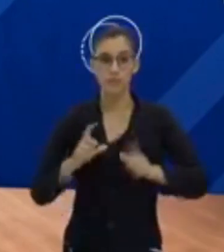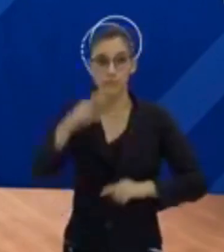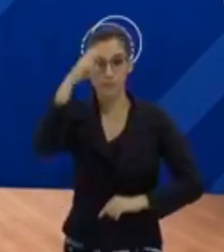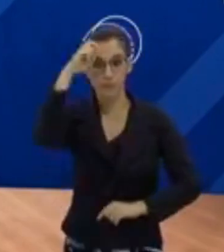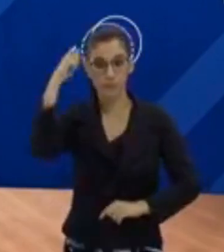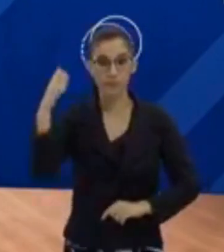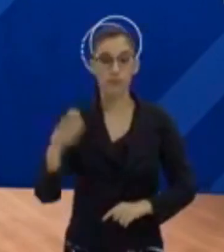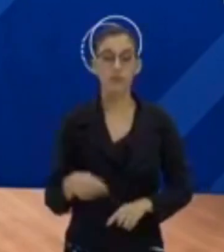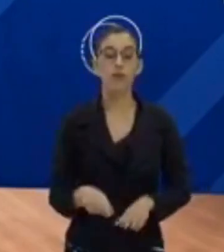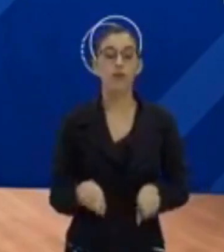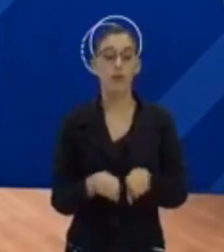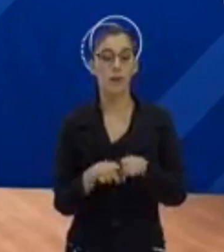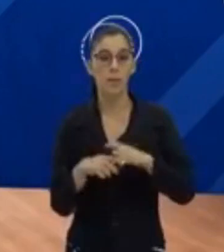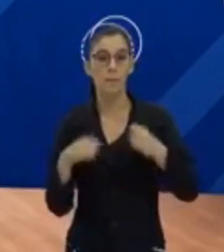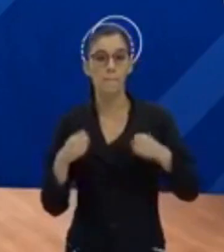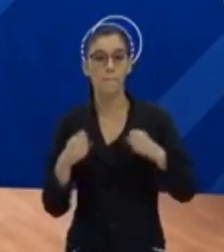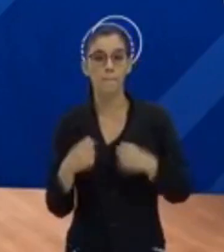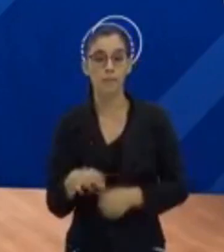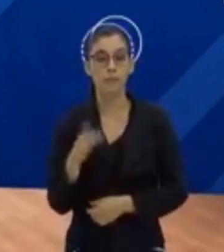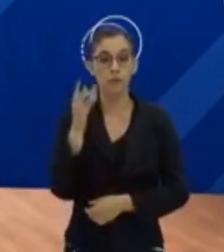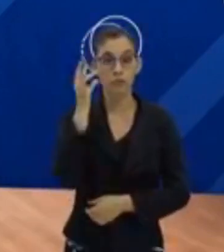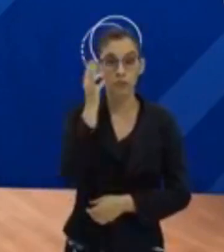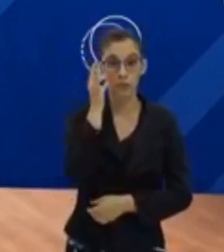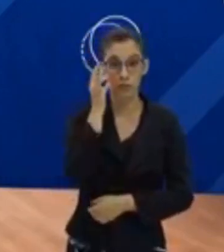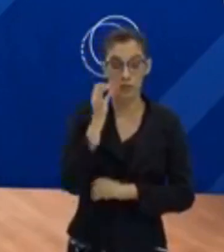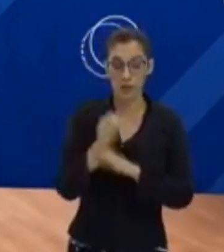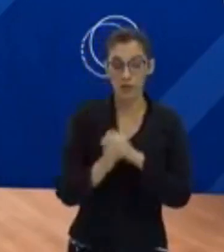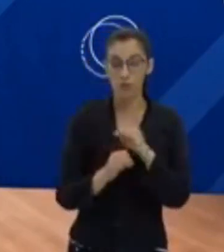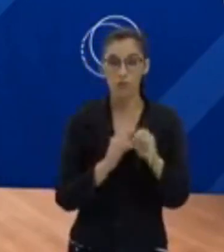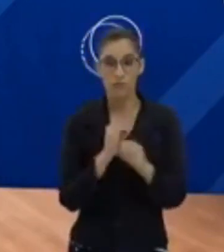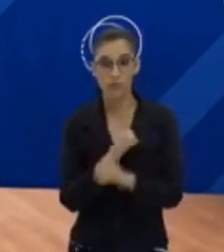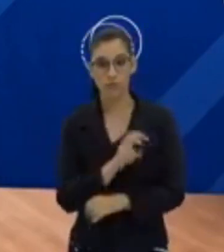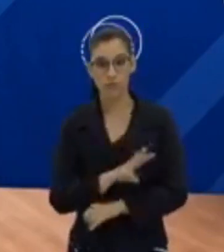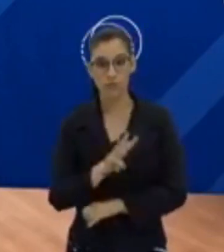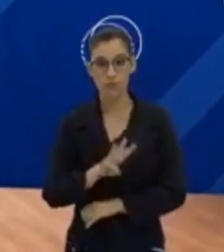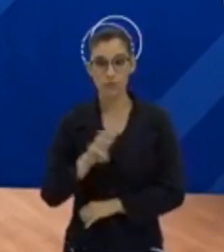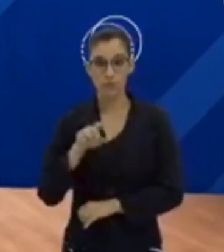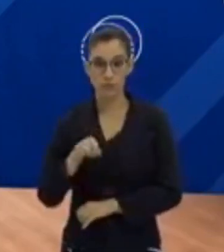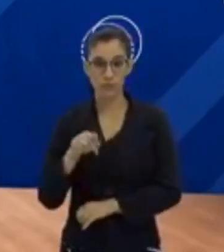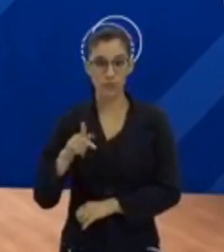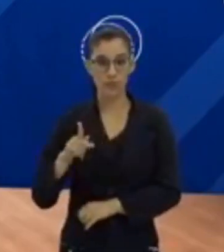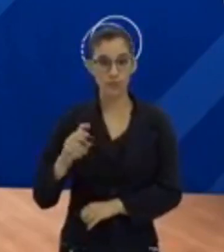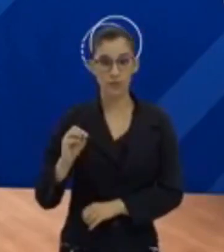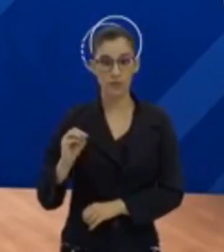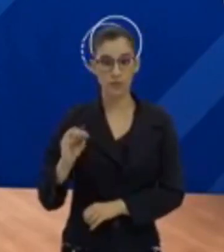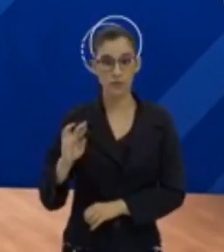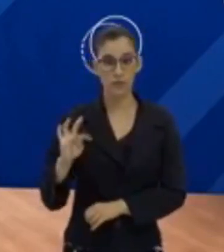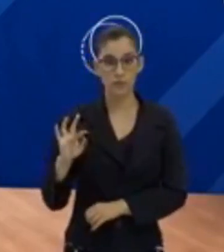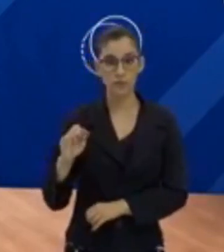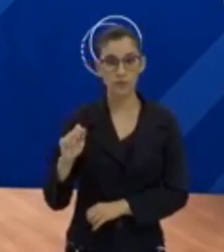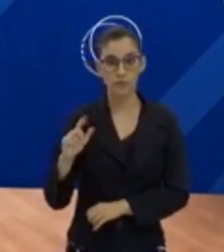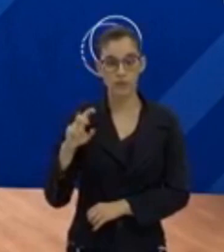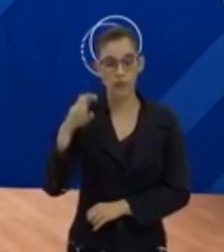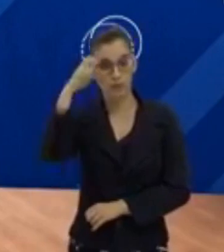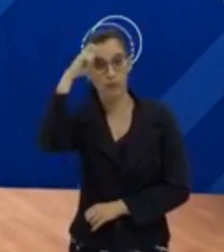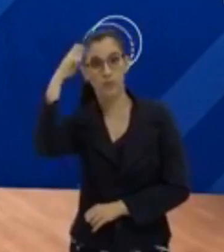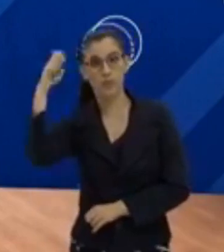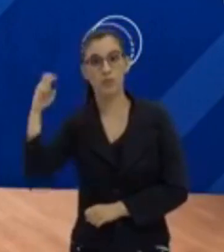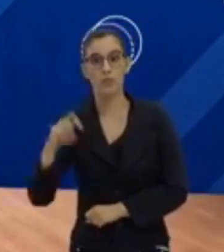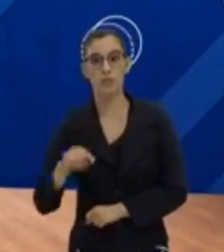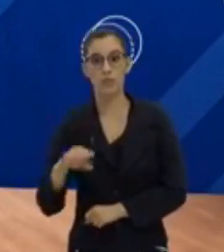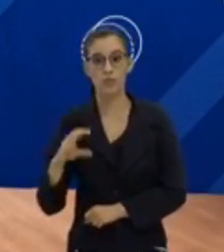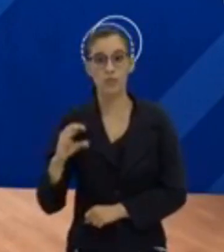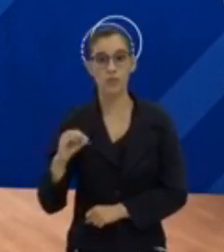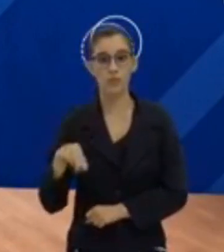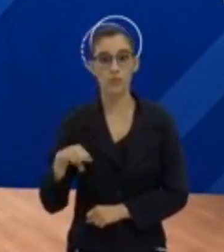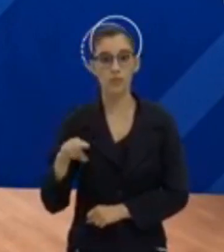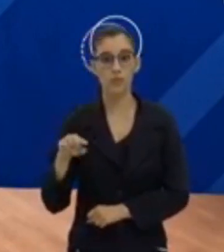Cultura, www.portalcultura.com.br. Se preferir, assista pelo YouTube, pela página do Facebook